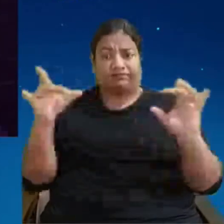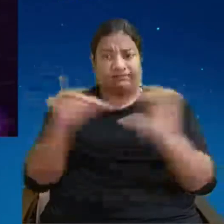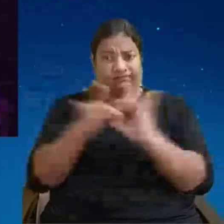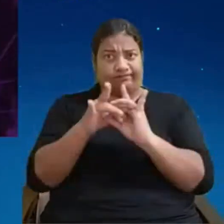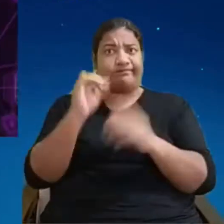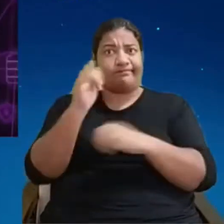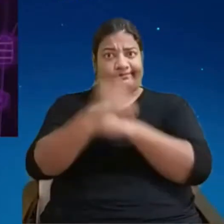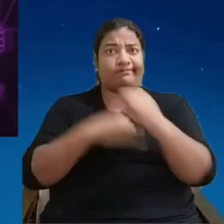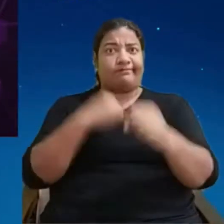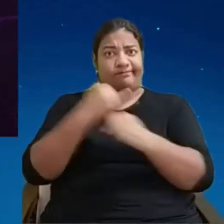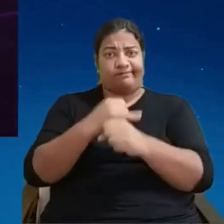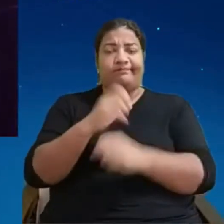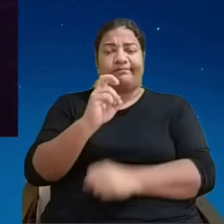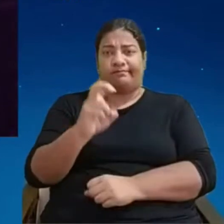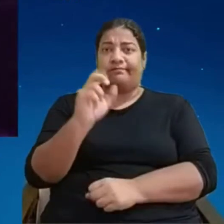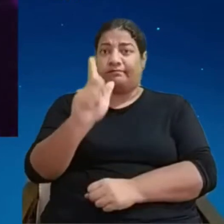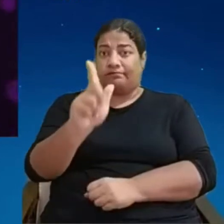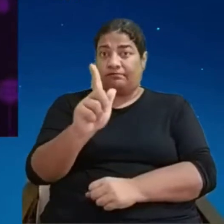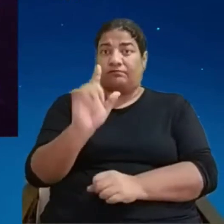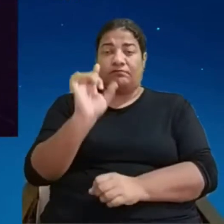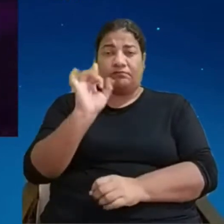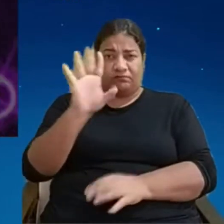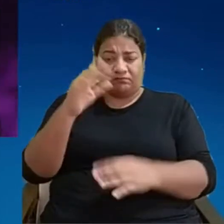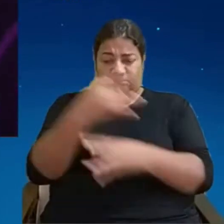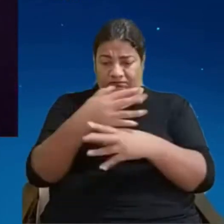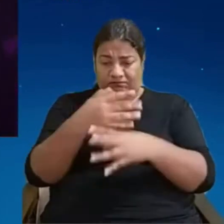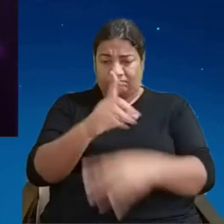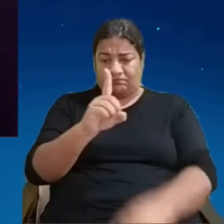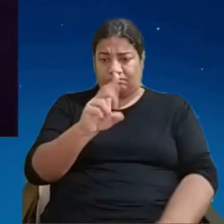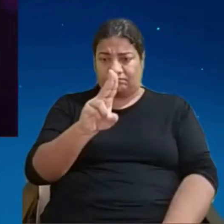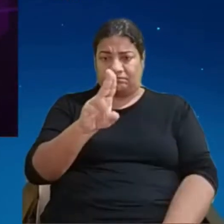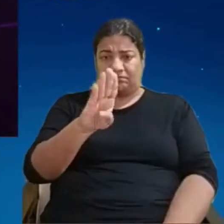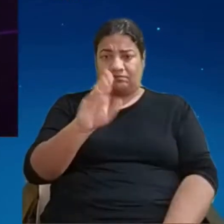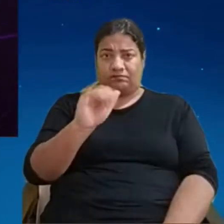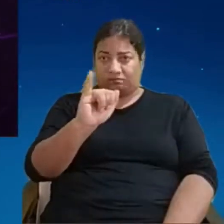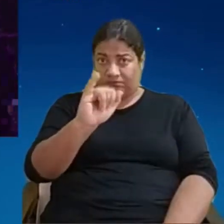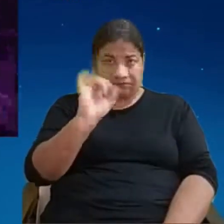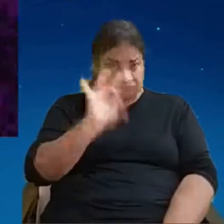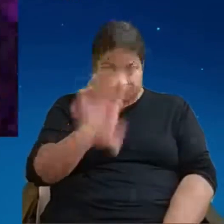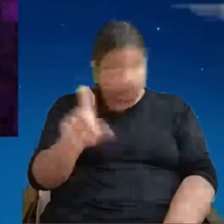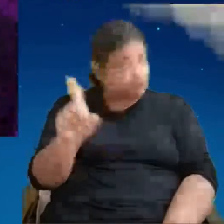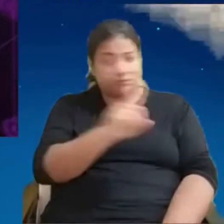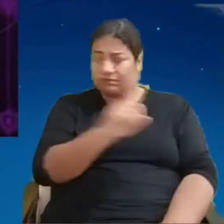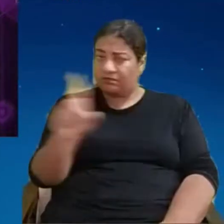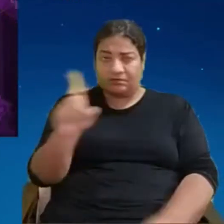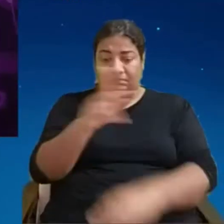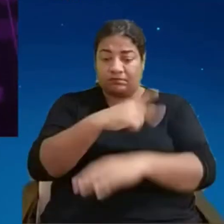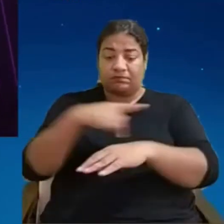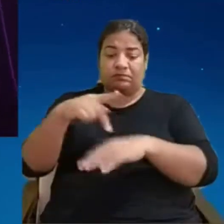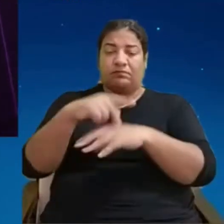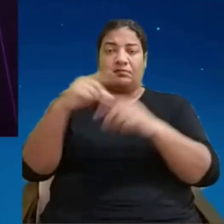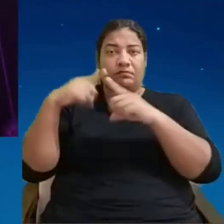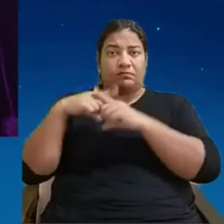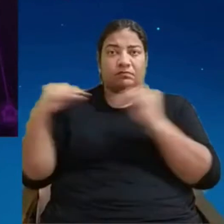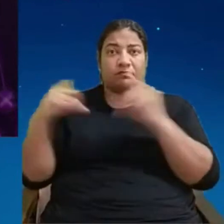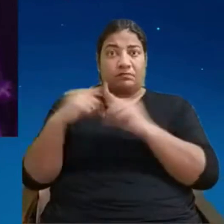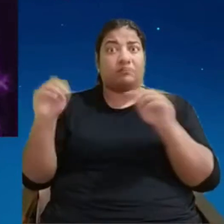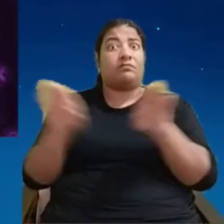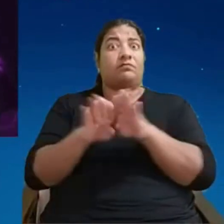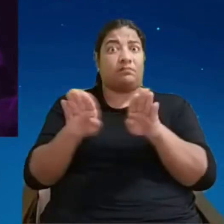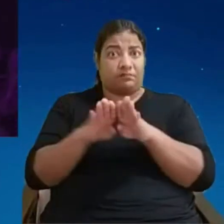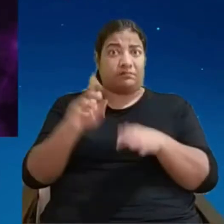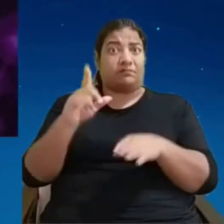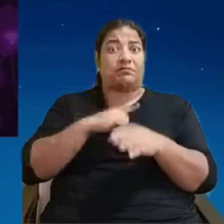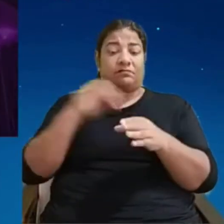que se preparando para isso. O Japão também está se preparando. O Japão também tem sandbox. O que aconteceu com o